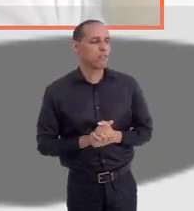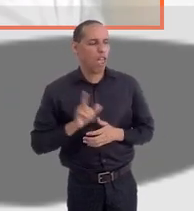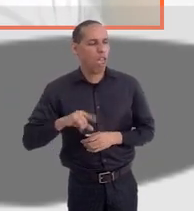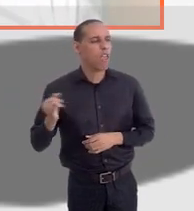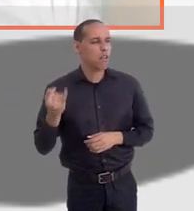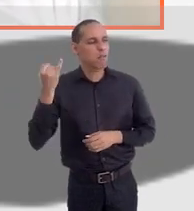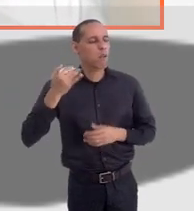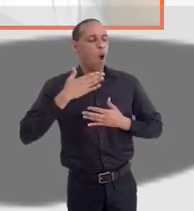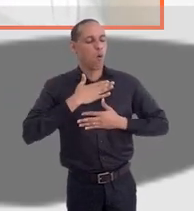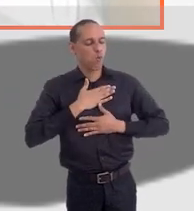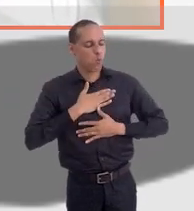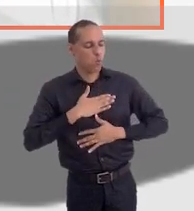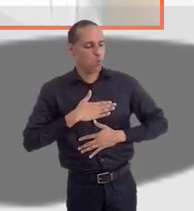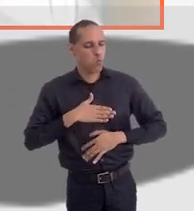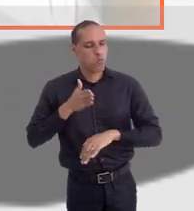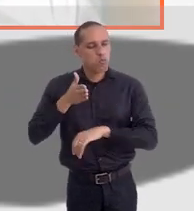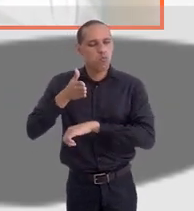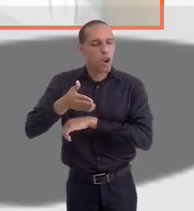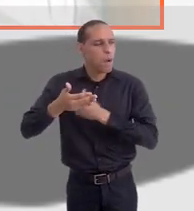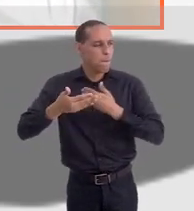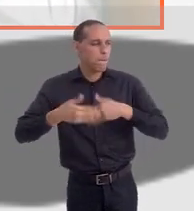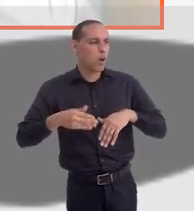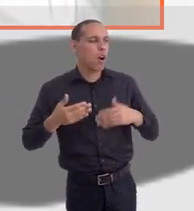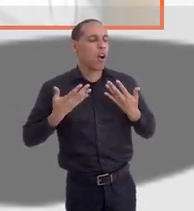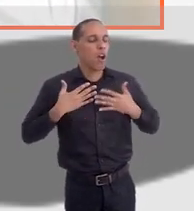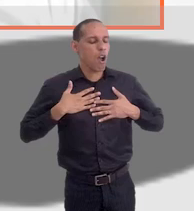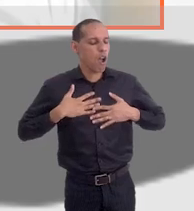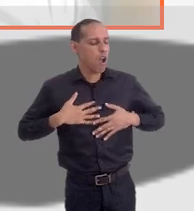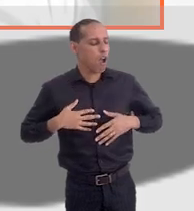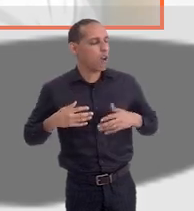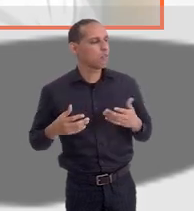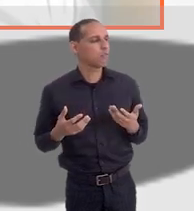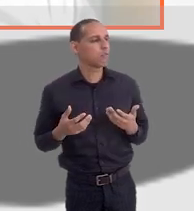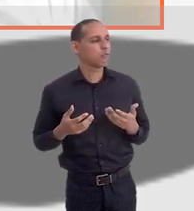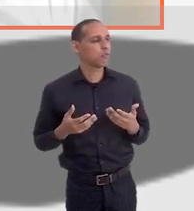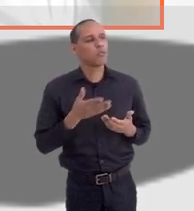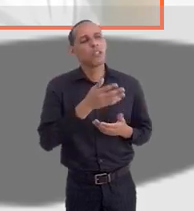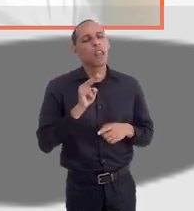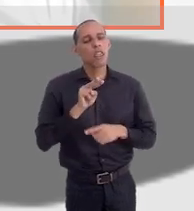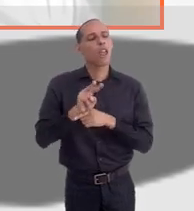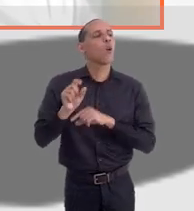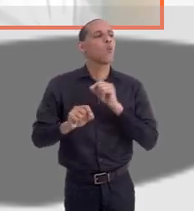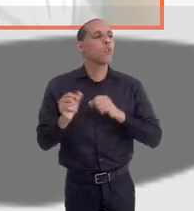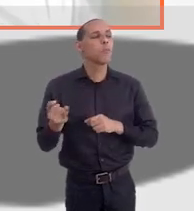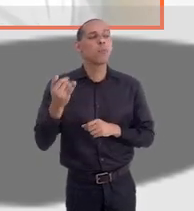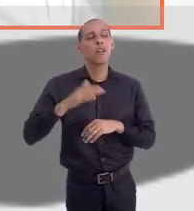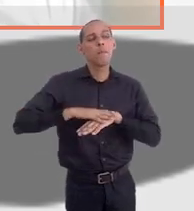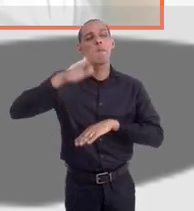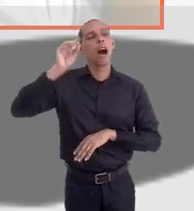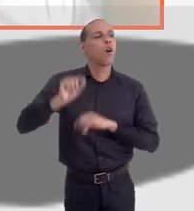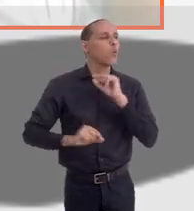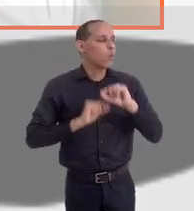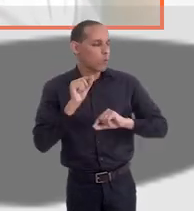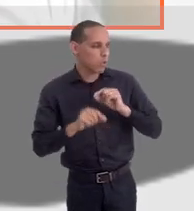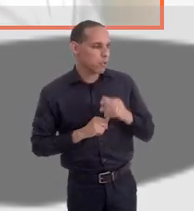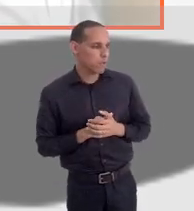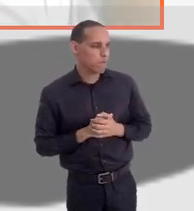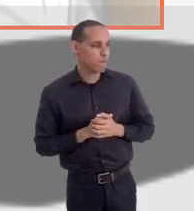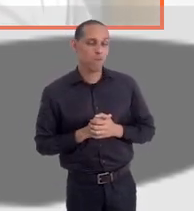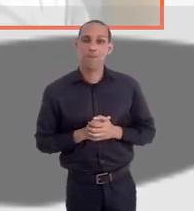momento, né? Estar descansado para o momento da prova também é super importante. O que você defende? O que você acha que é mais ideal nesse momento?